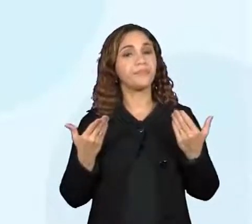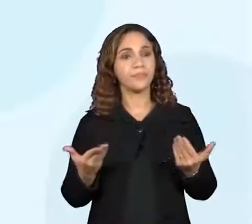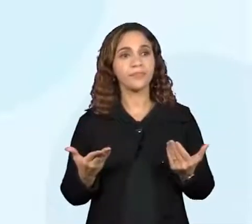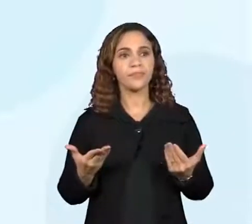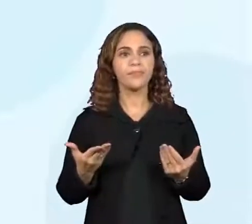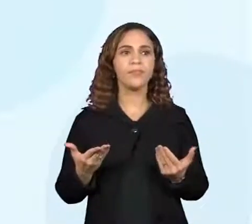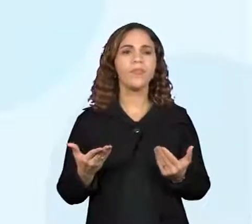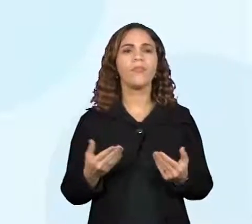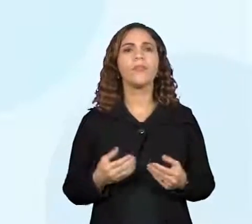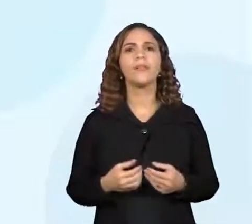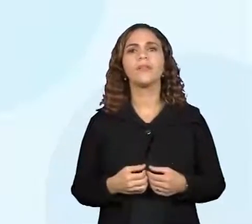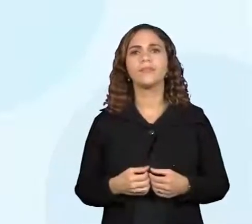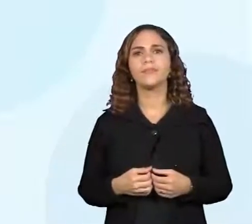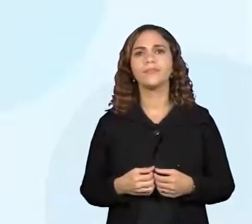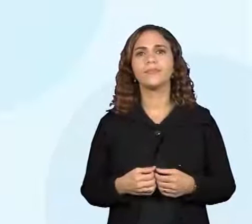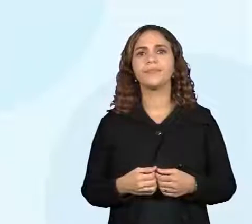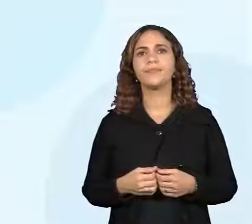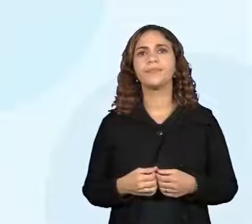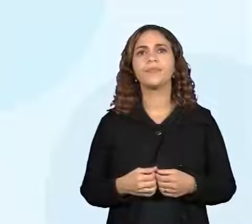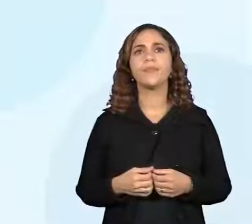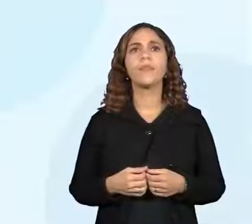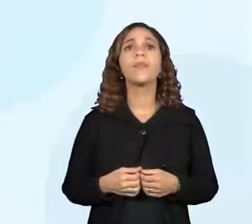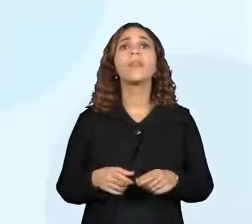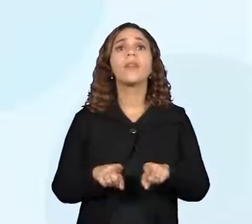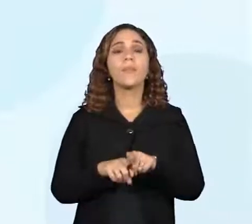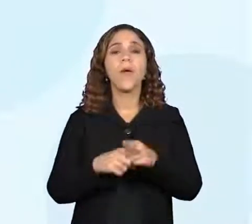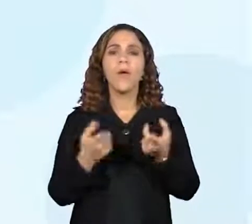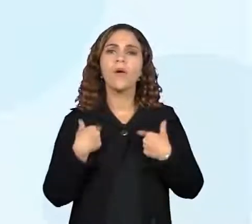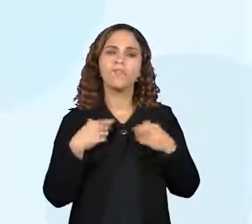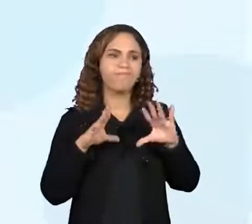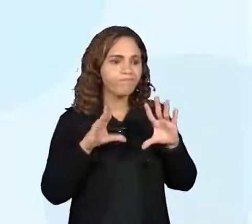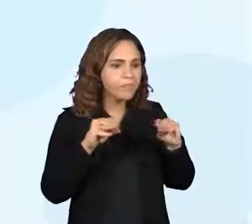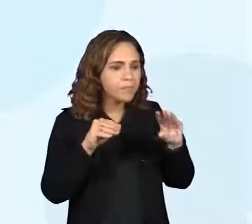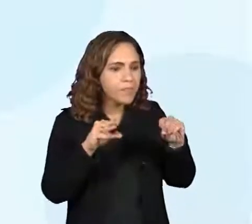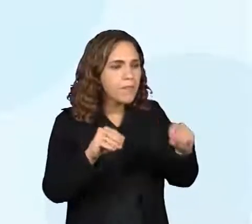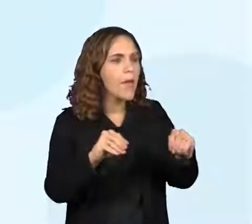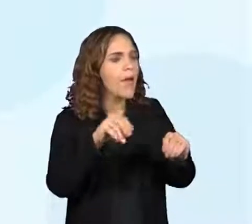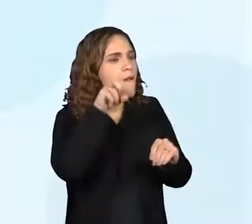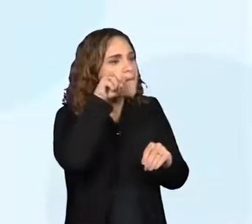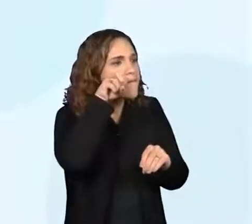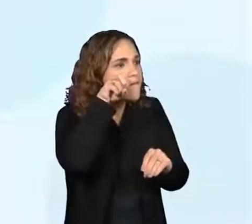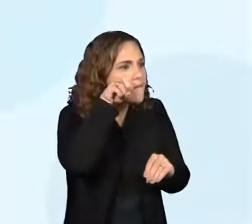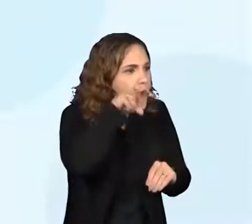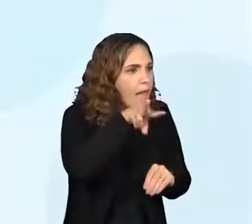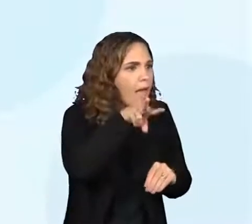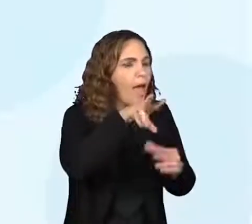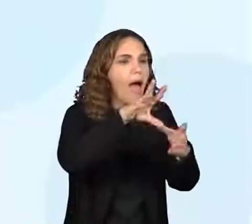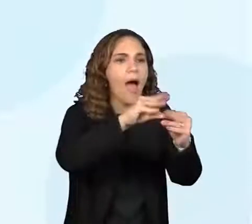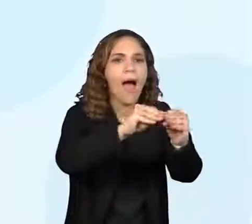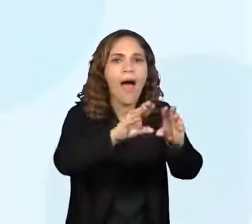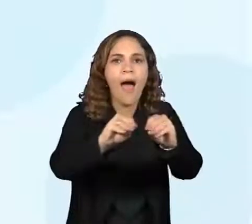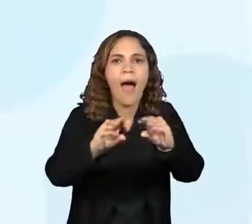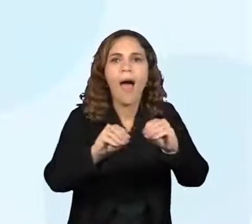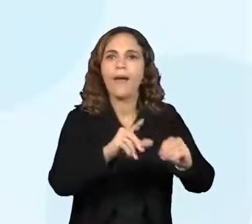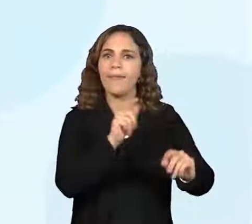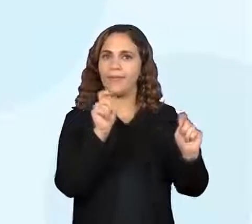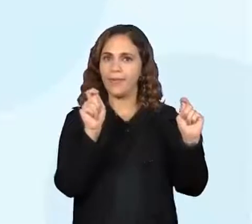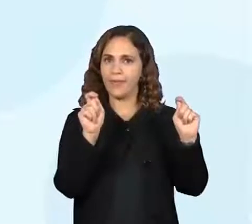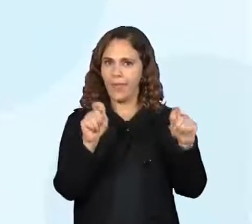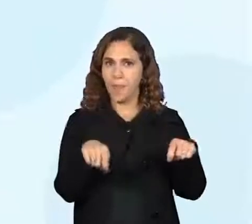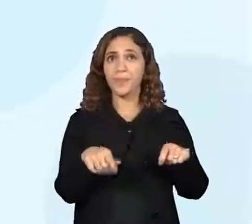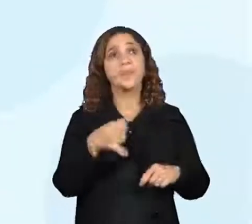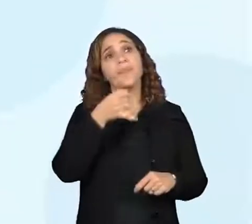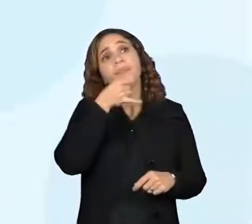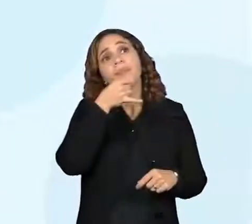é formado por elementos palpáveis e concretos. Por exemplo,